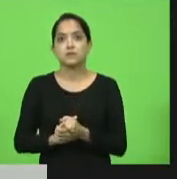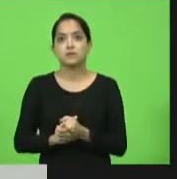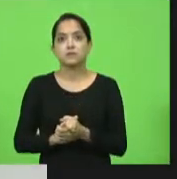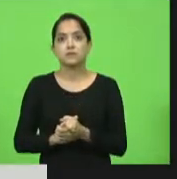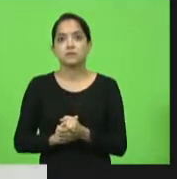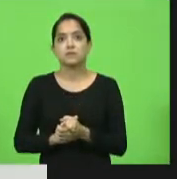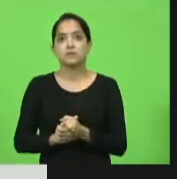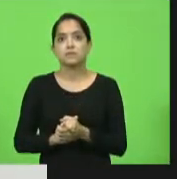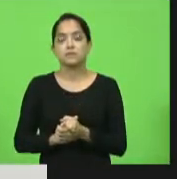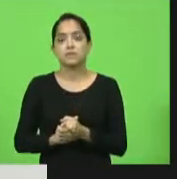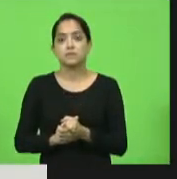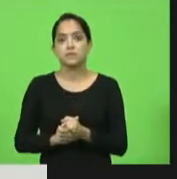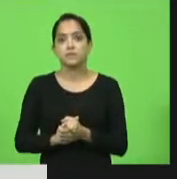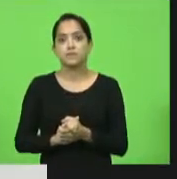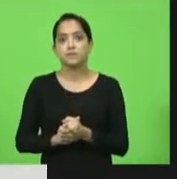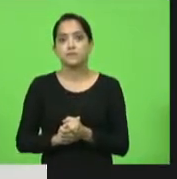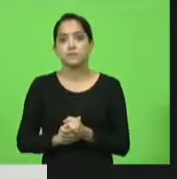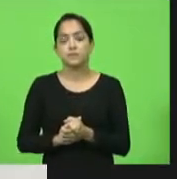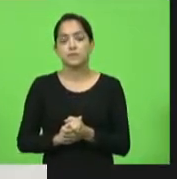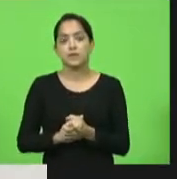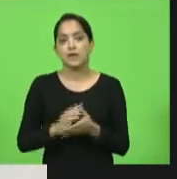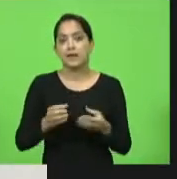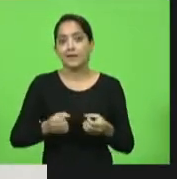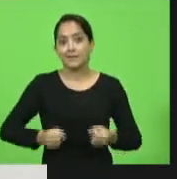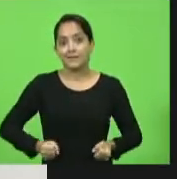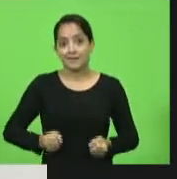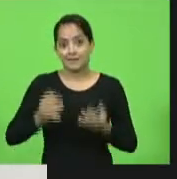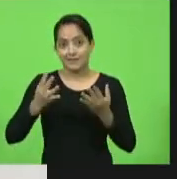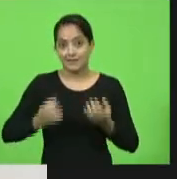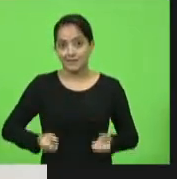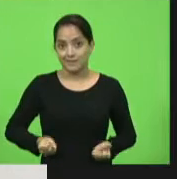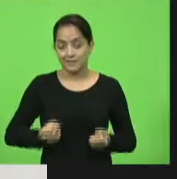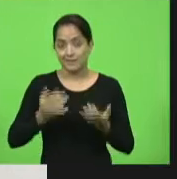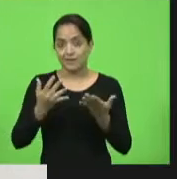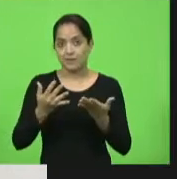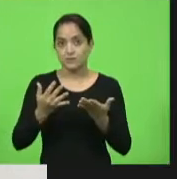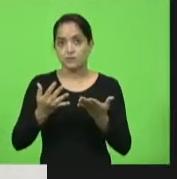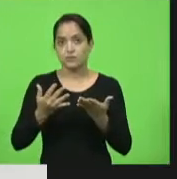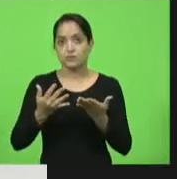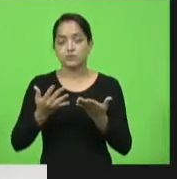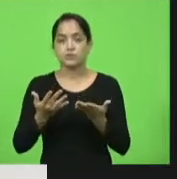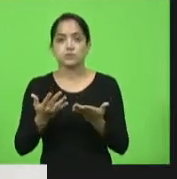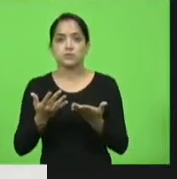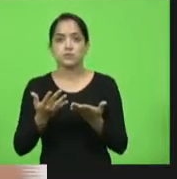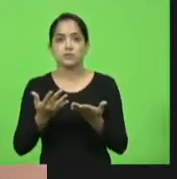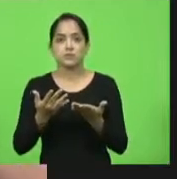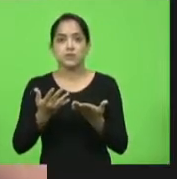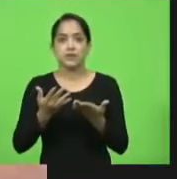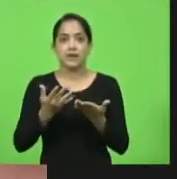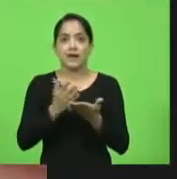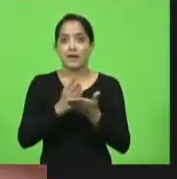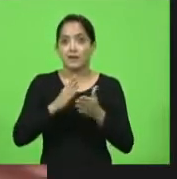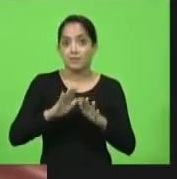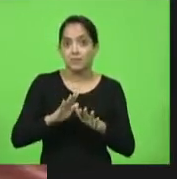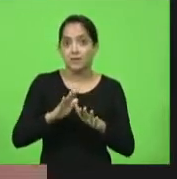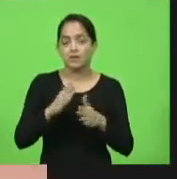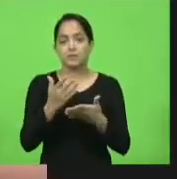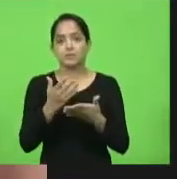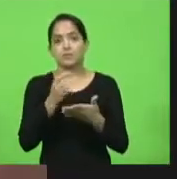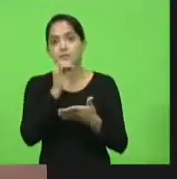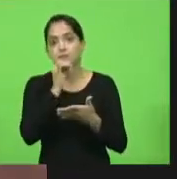extinguir gastos mínimos com educação